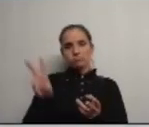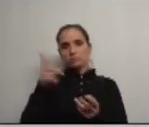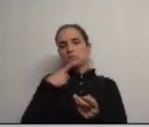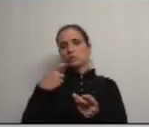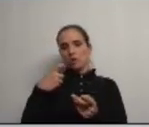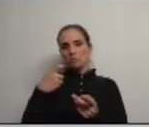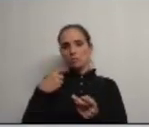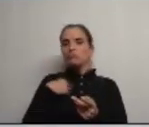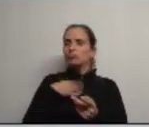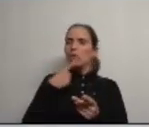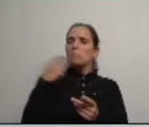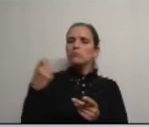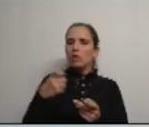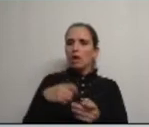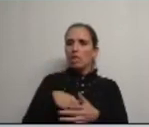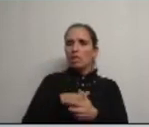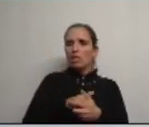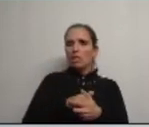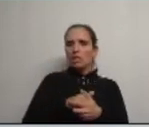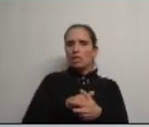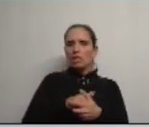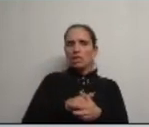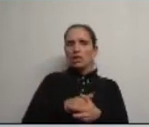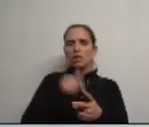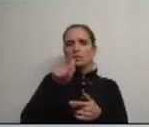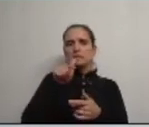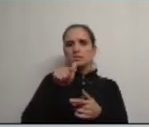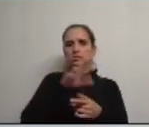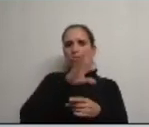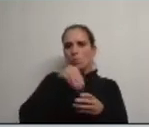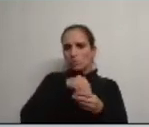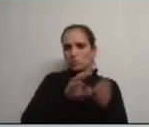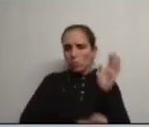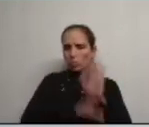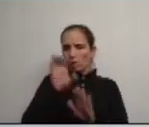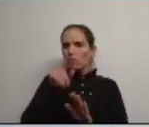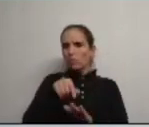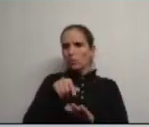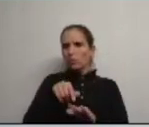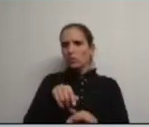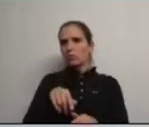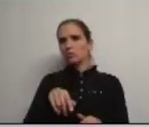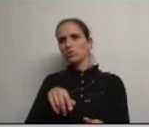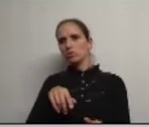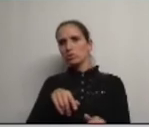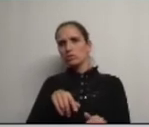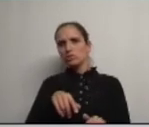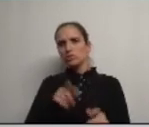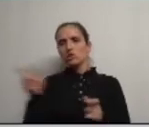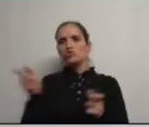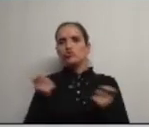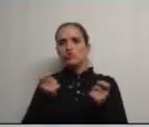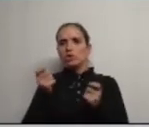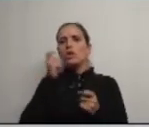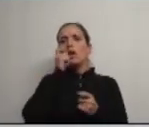que eu lhe gostava de perguntar é esta componente curricular ou este currículo é para ser gerido